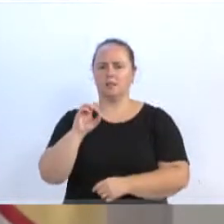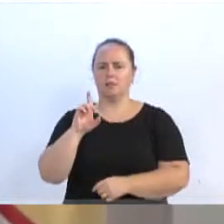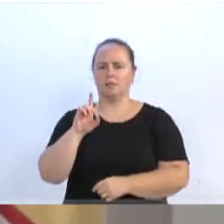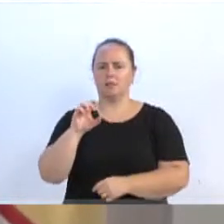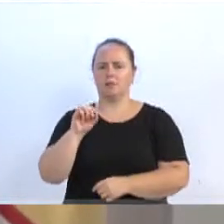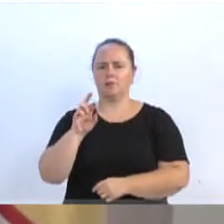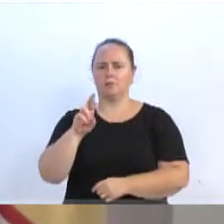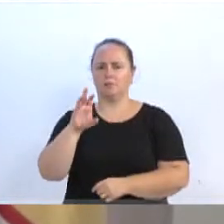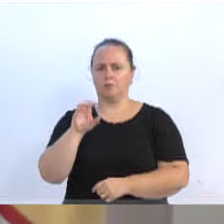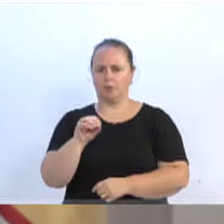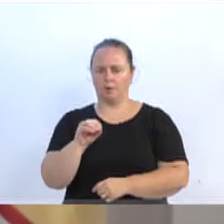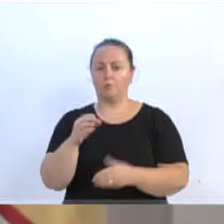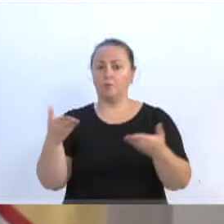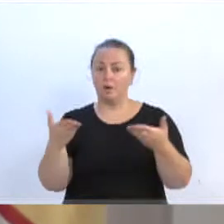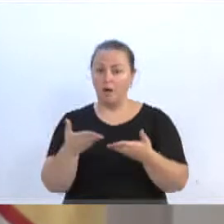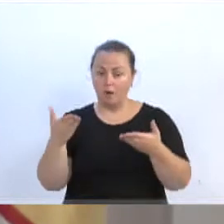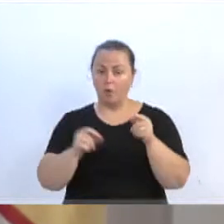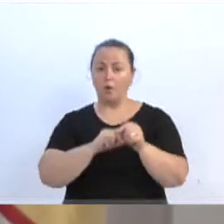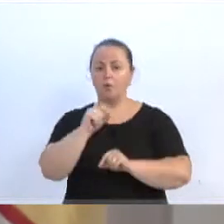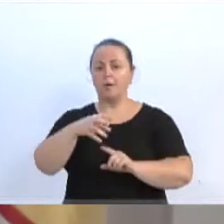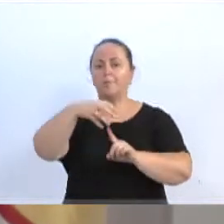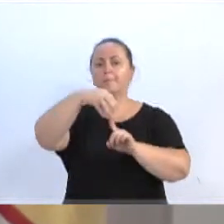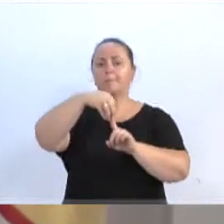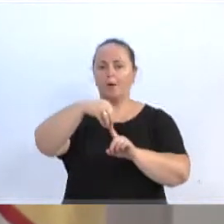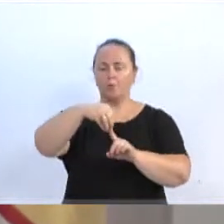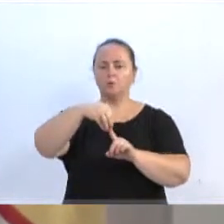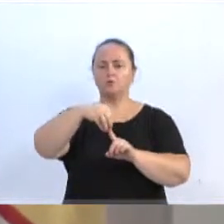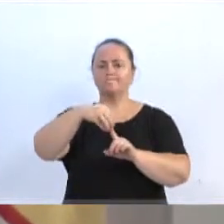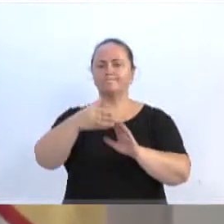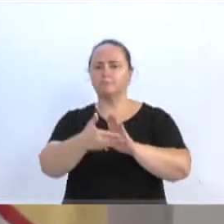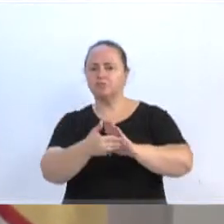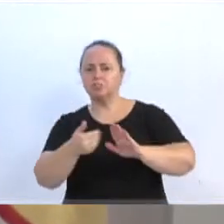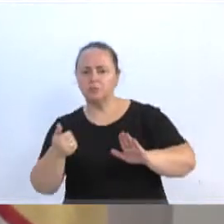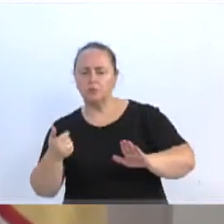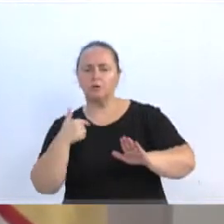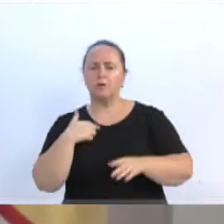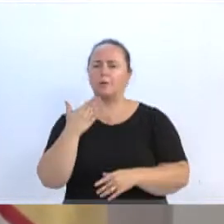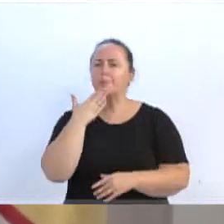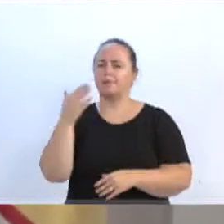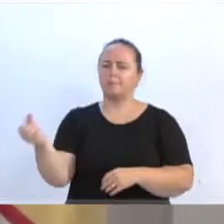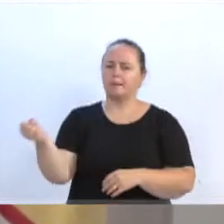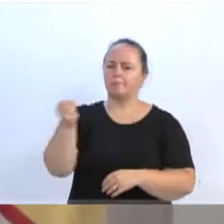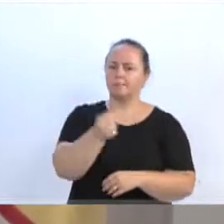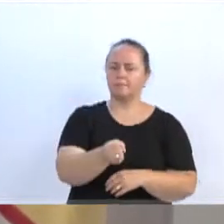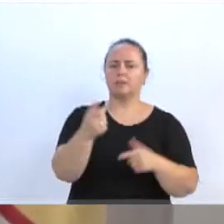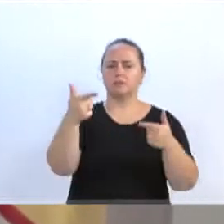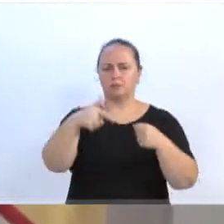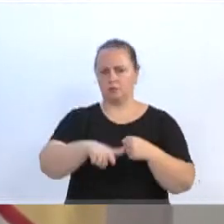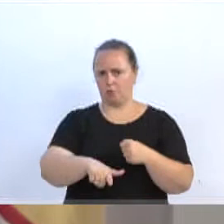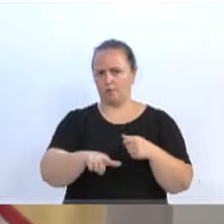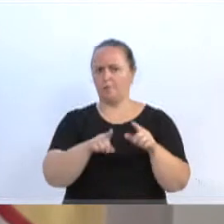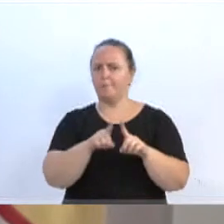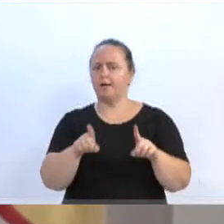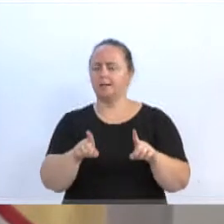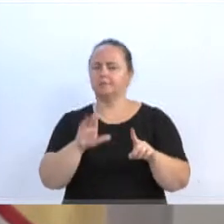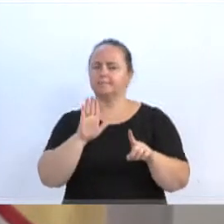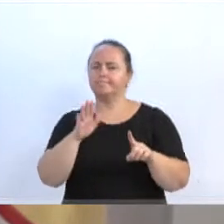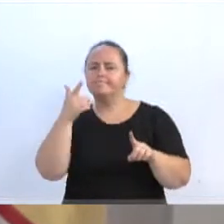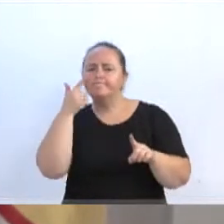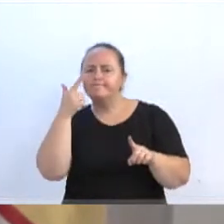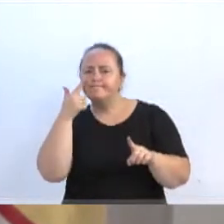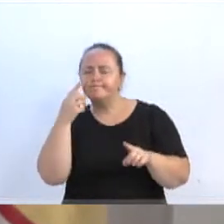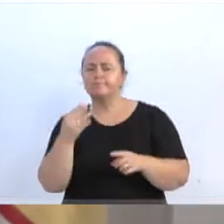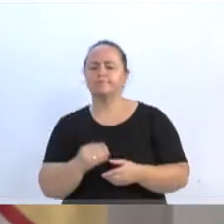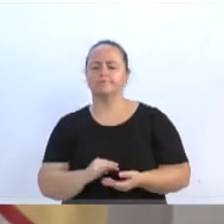os pontos de ânimos, e agora foi solicitar para o Marcelo, presidente Marcelo Churub, a possibilidade de estar fazendo,